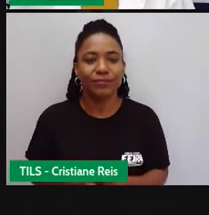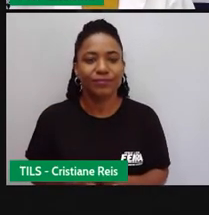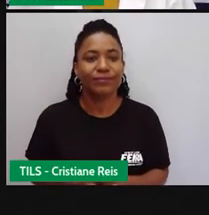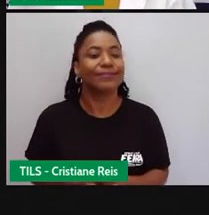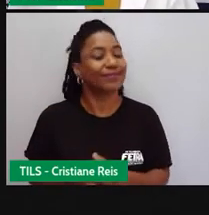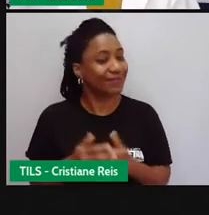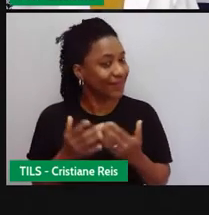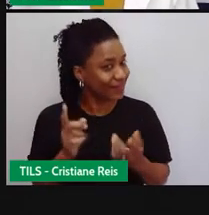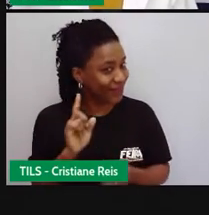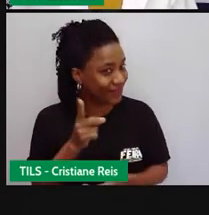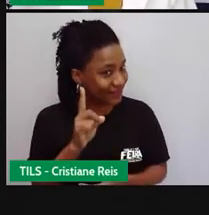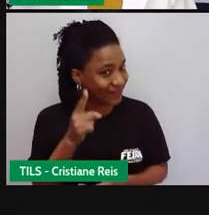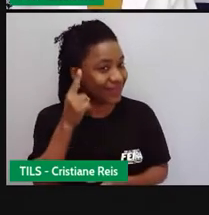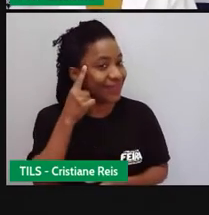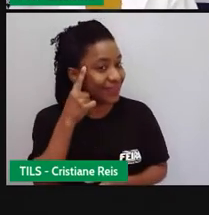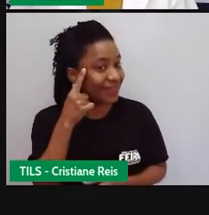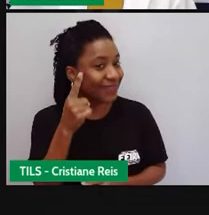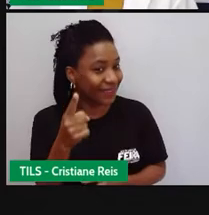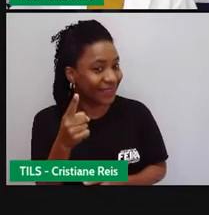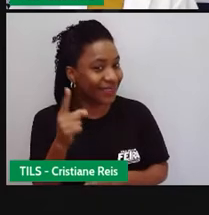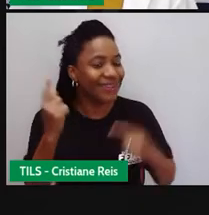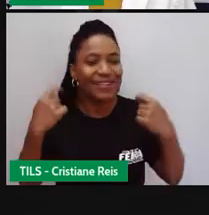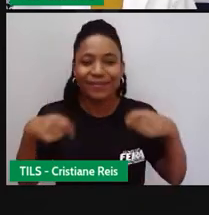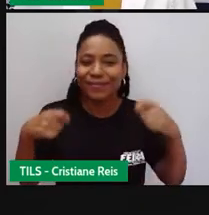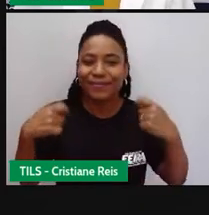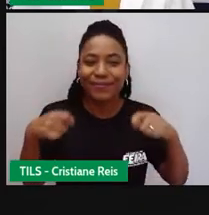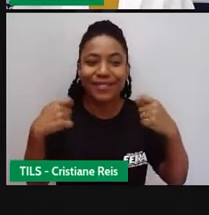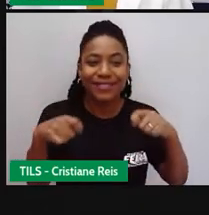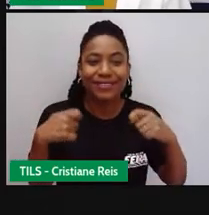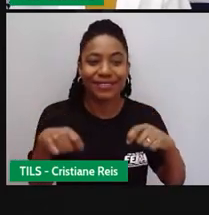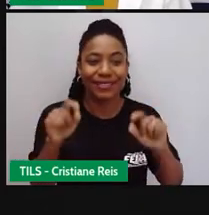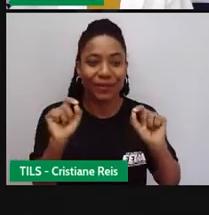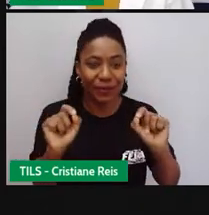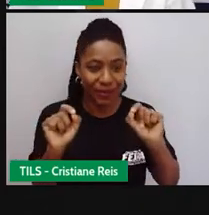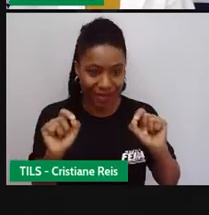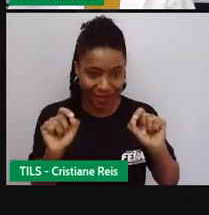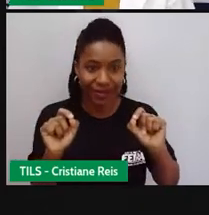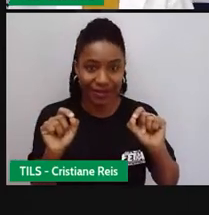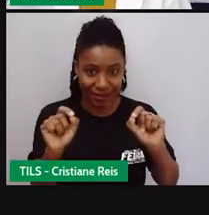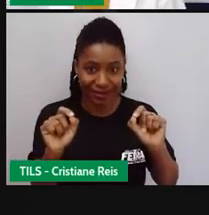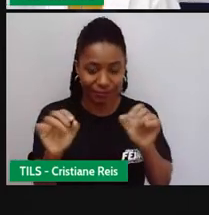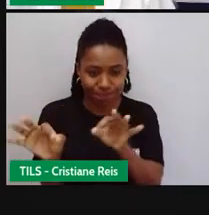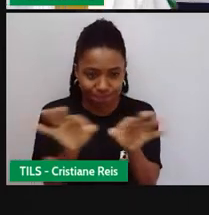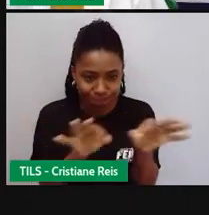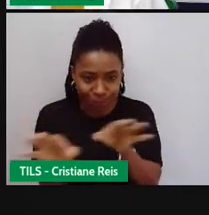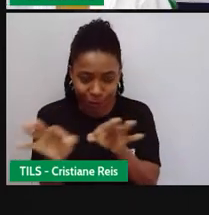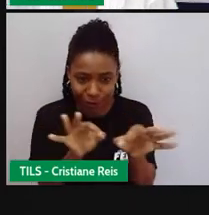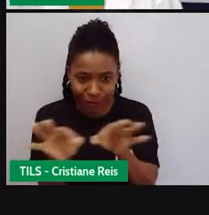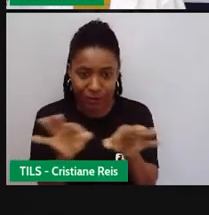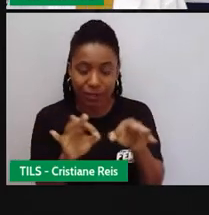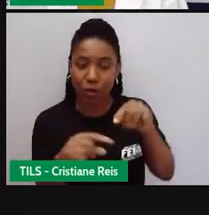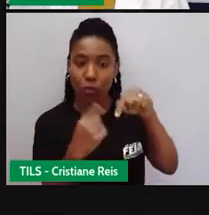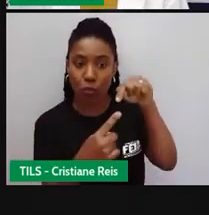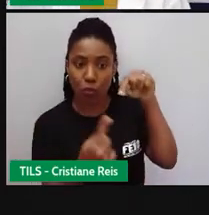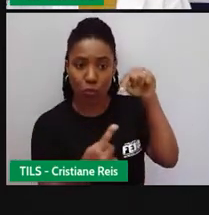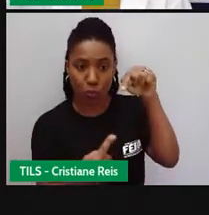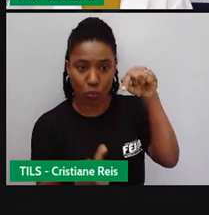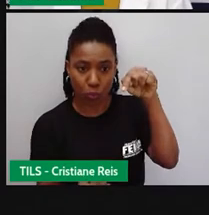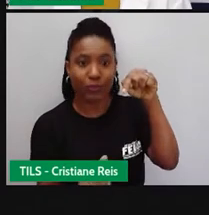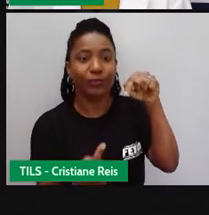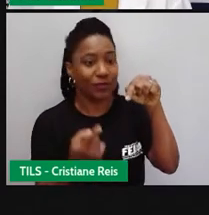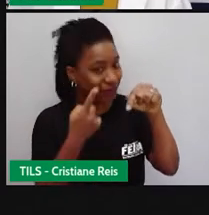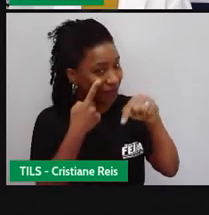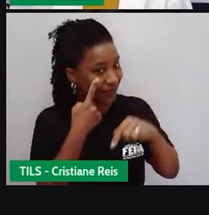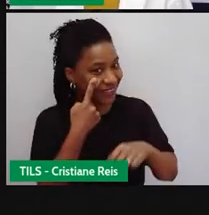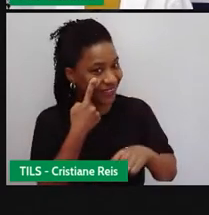Claro que a gente precisa, antes de dar o primeiro passo da nossa aula, organizar o nosso caderno. Do you remember?